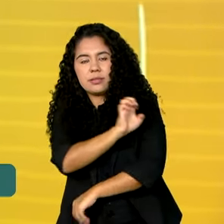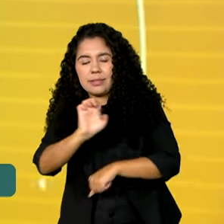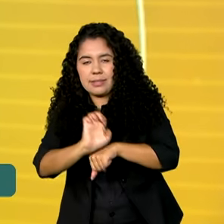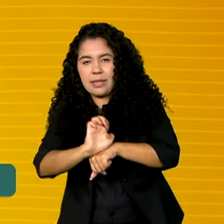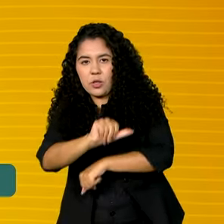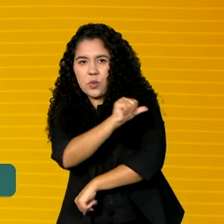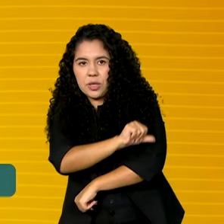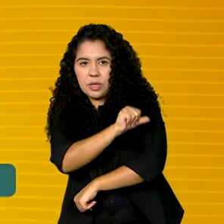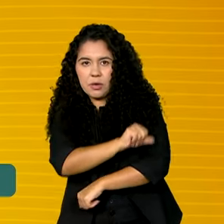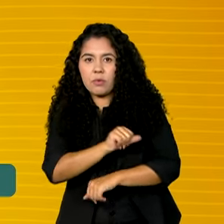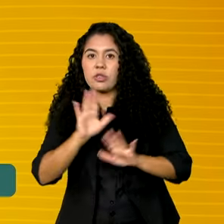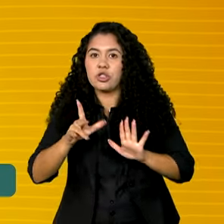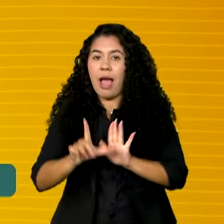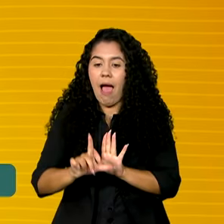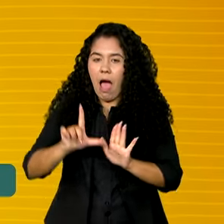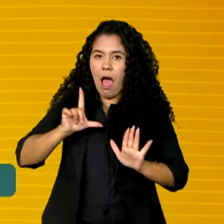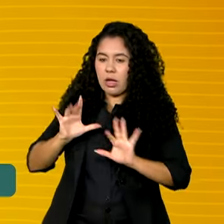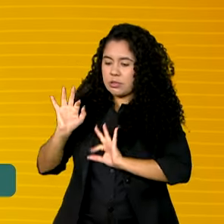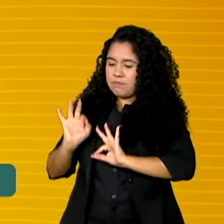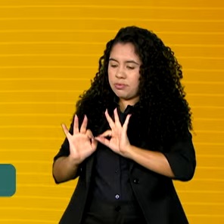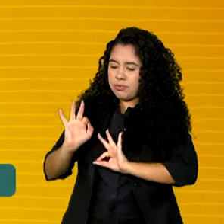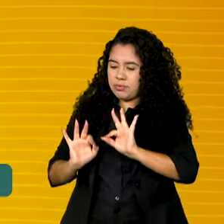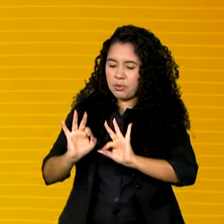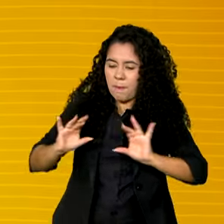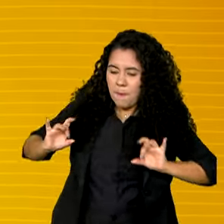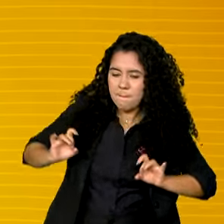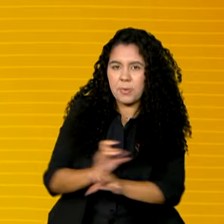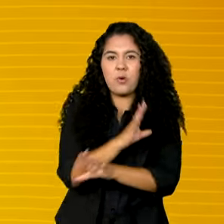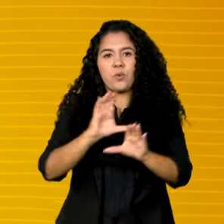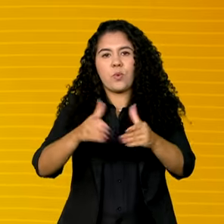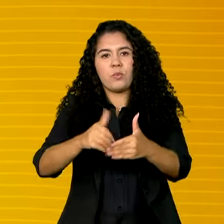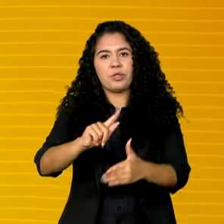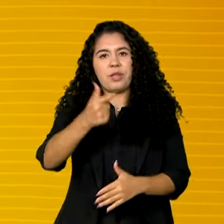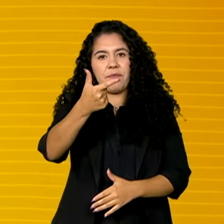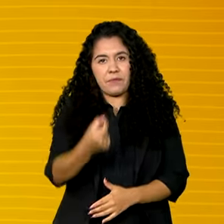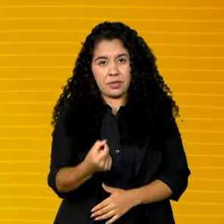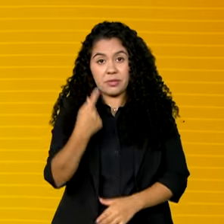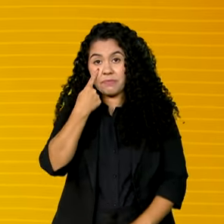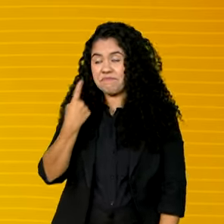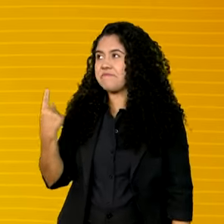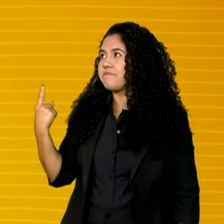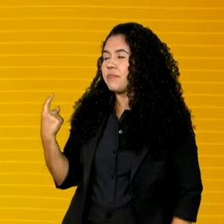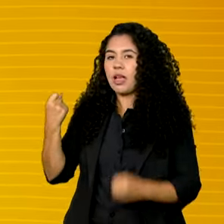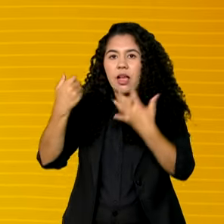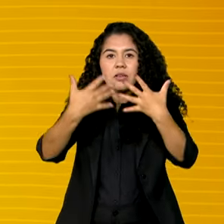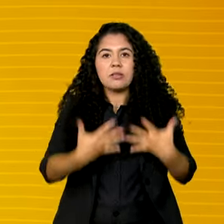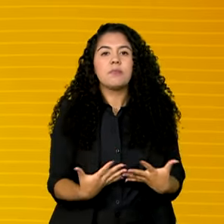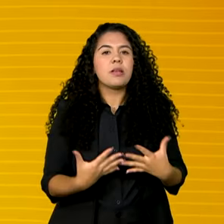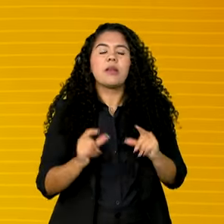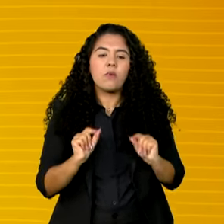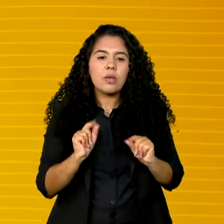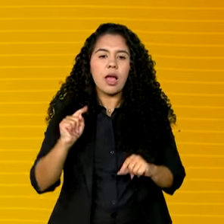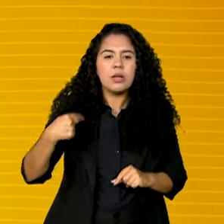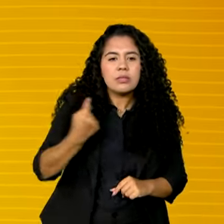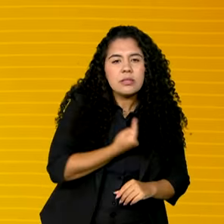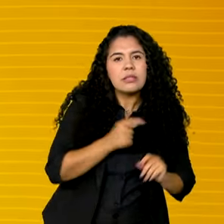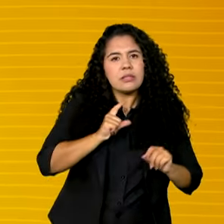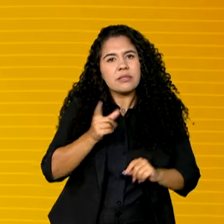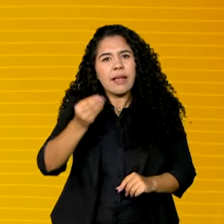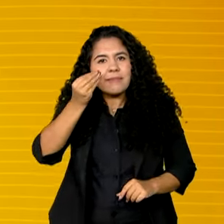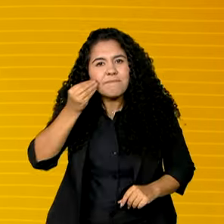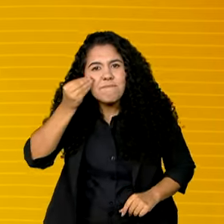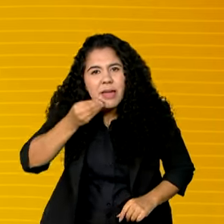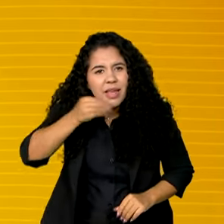do G20. Uma agenda com a sociedade civil, onde aqui podemos experimentar as diversas